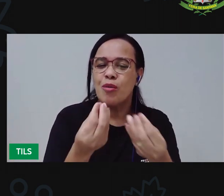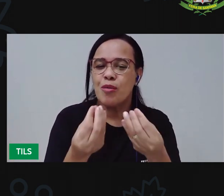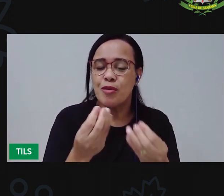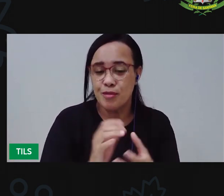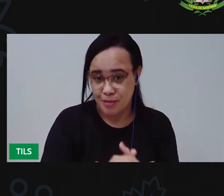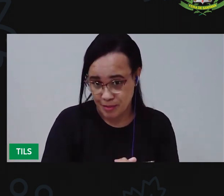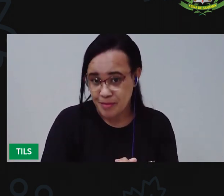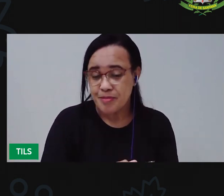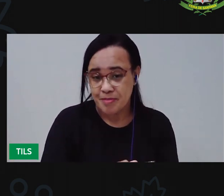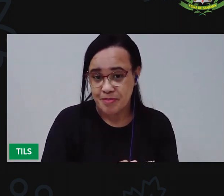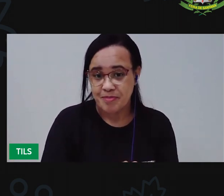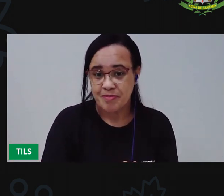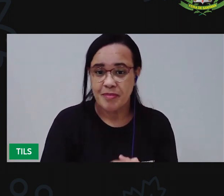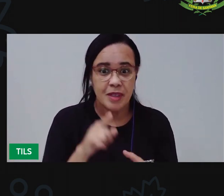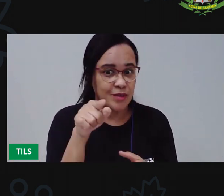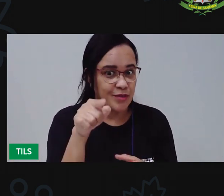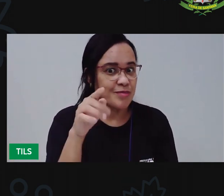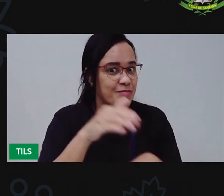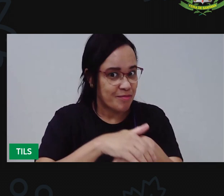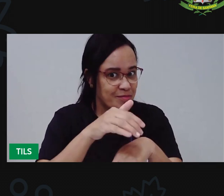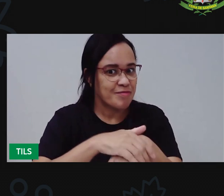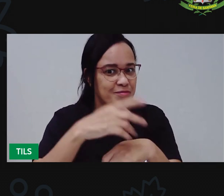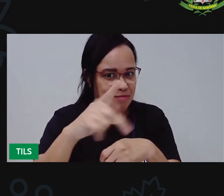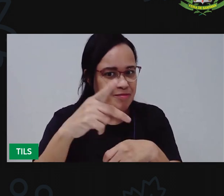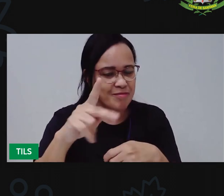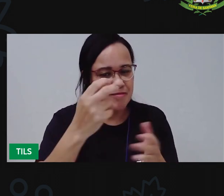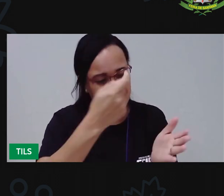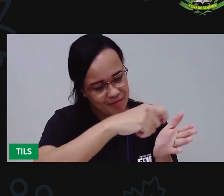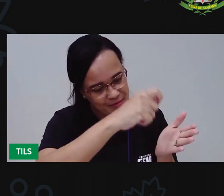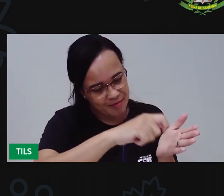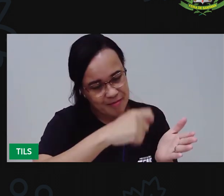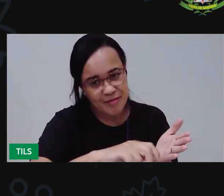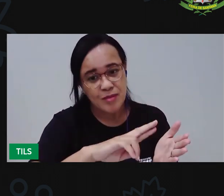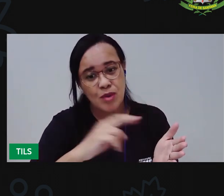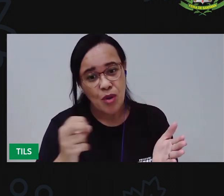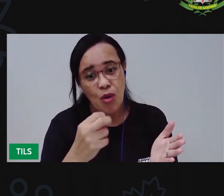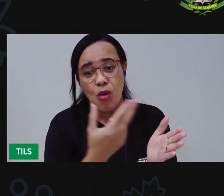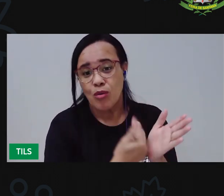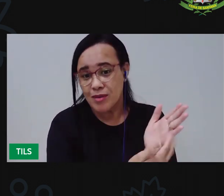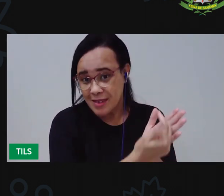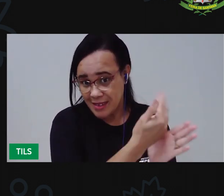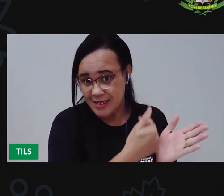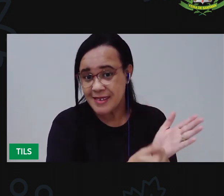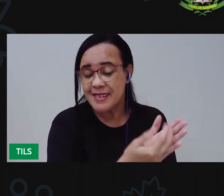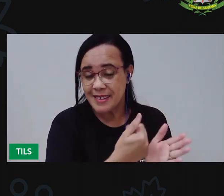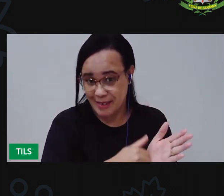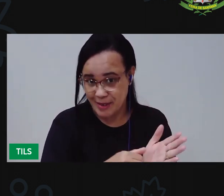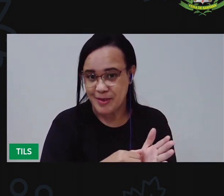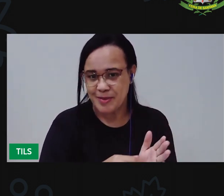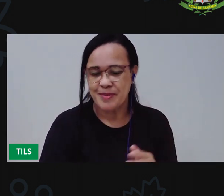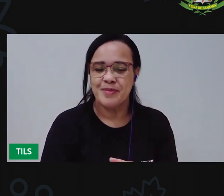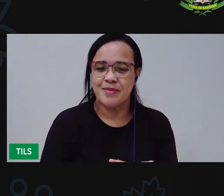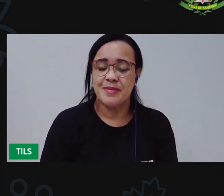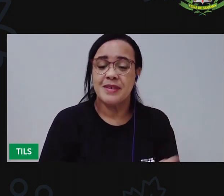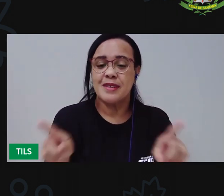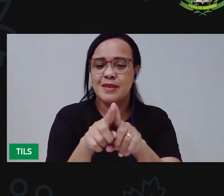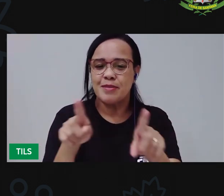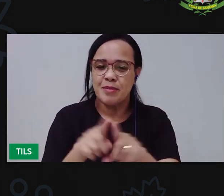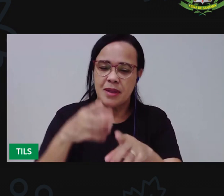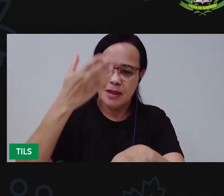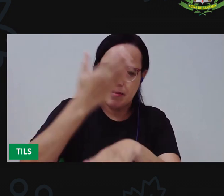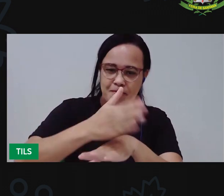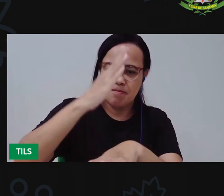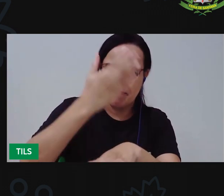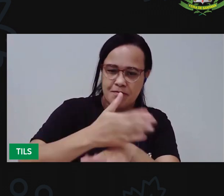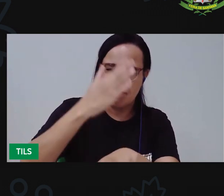Deixei pra você resolver. E a gente também praticou aqui,